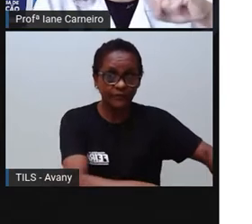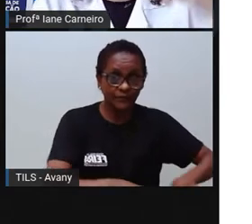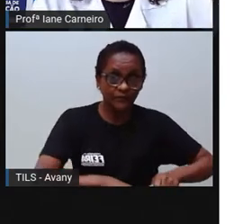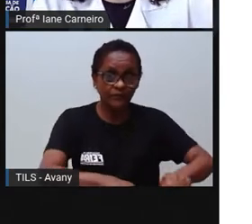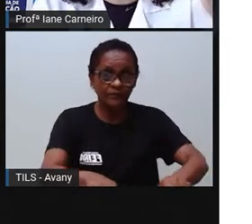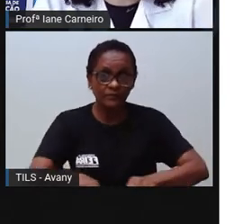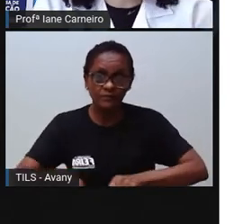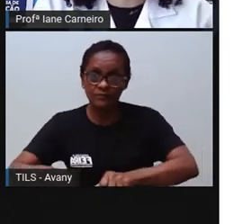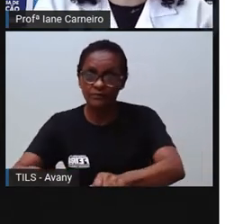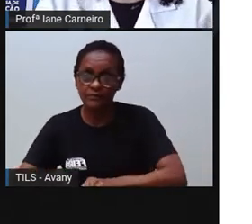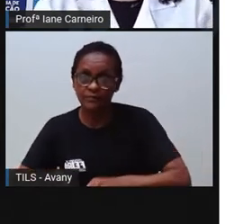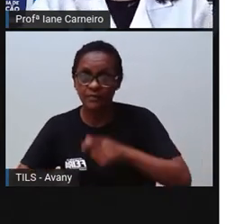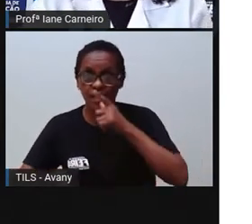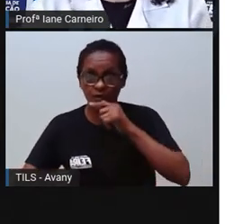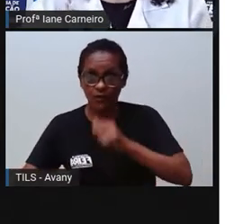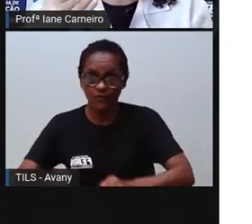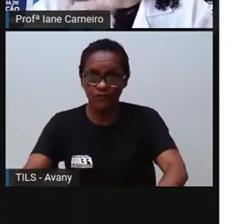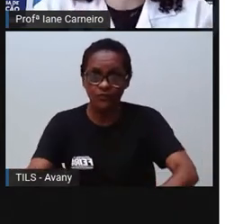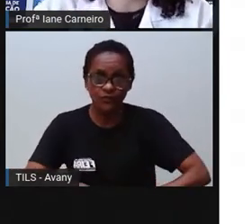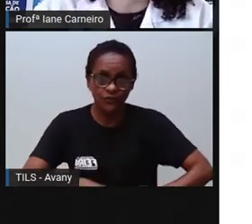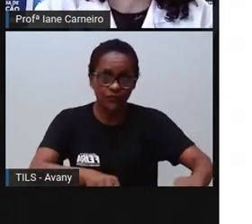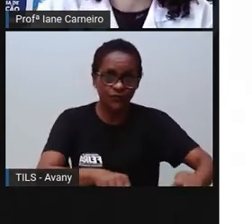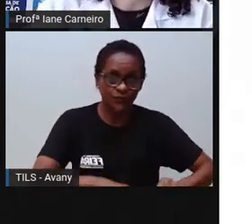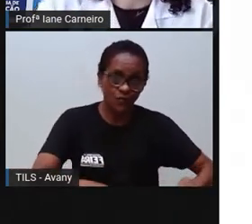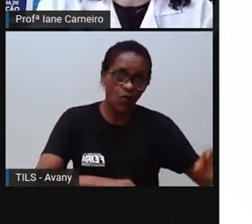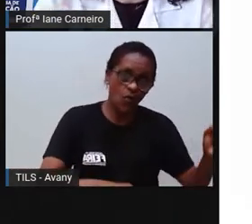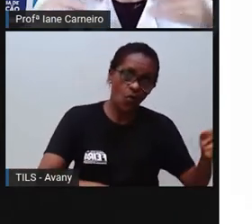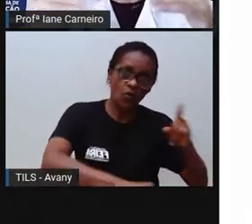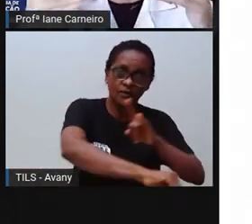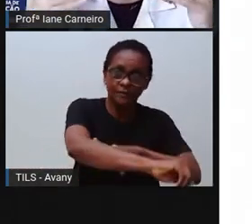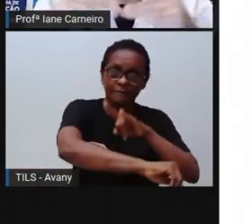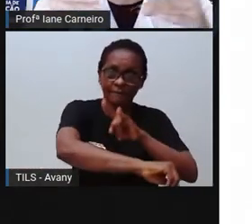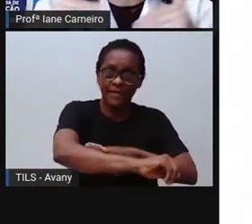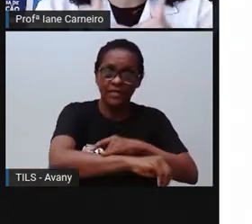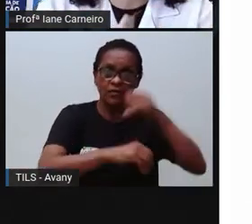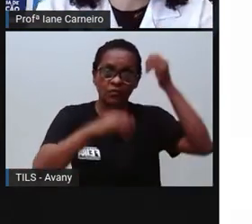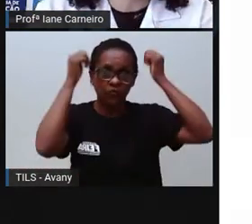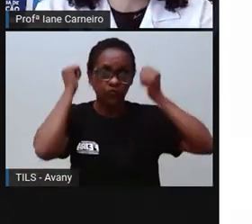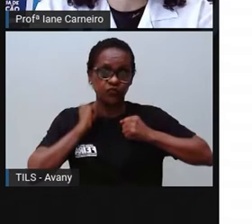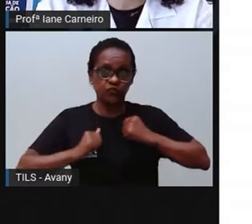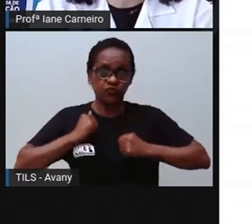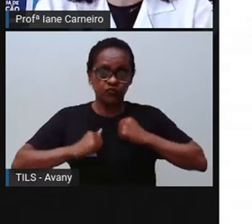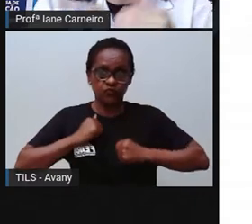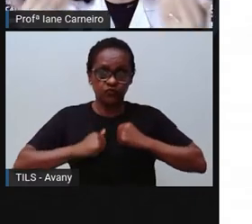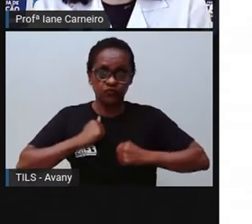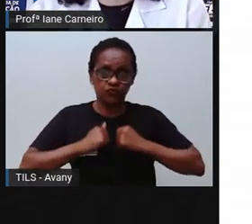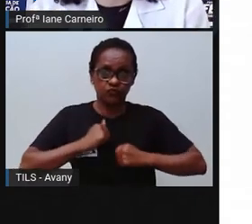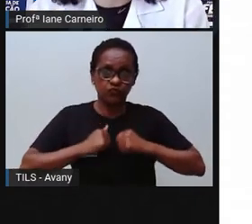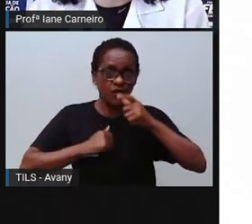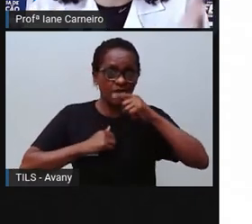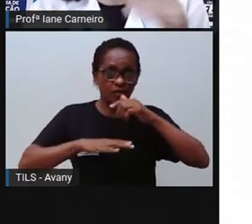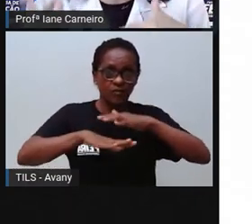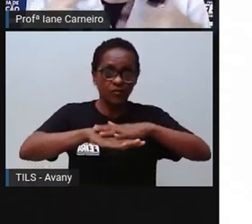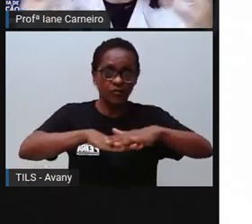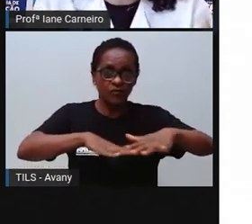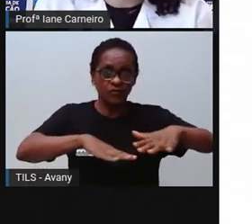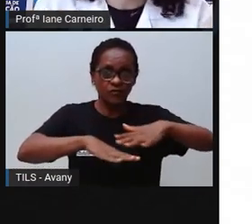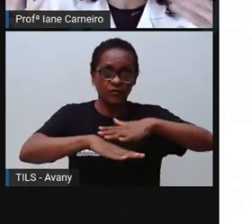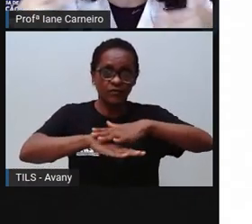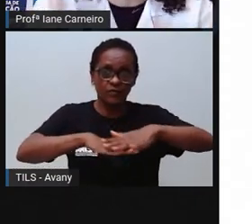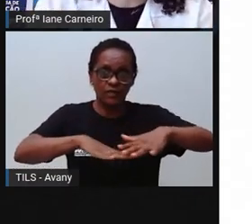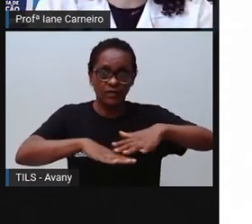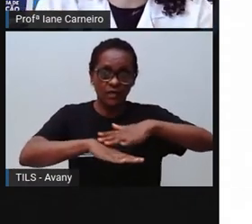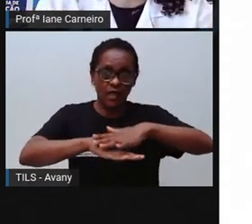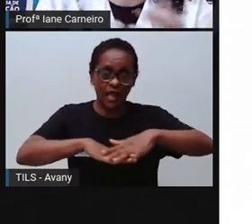calçados. No banheiro também, o ideal é tomar banho calçado, pra que o chão, né? O piso do banheiro, ele não, quando estiver escorregativo, você